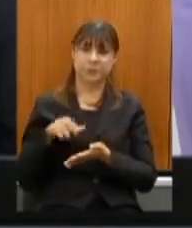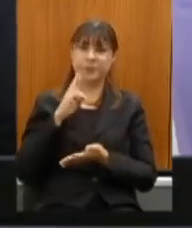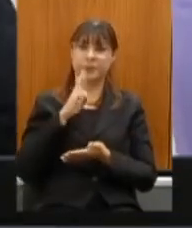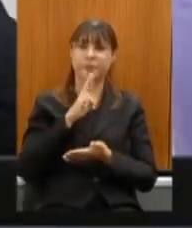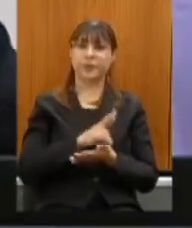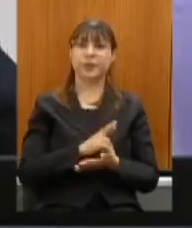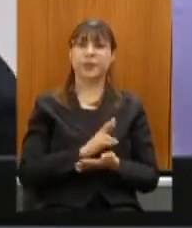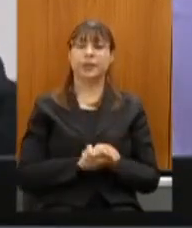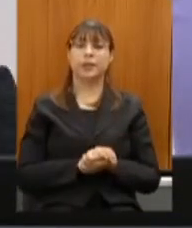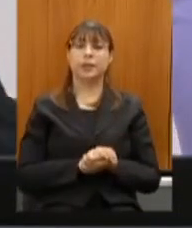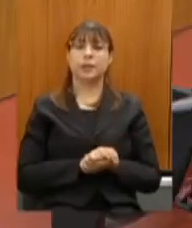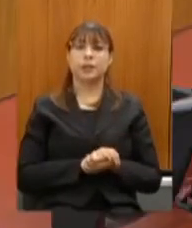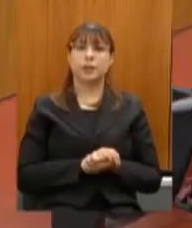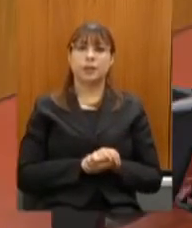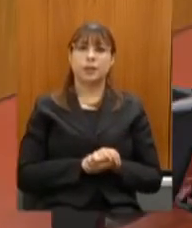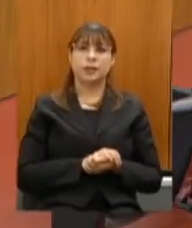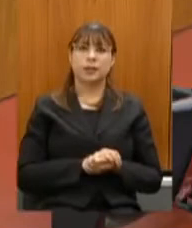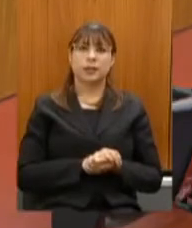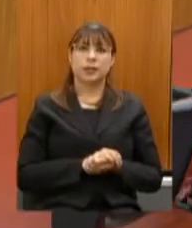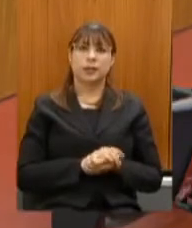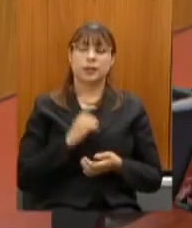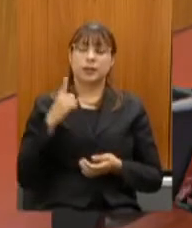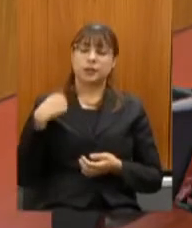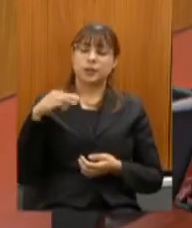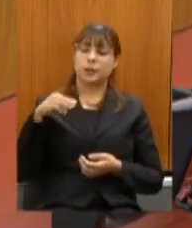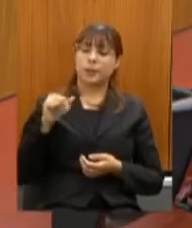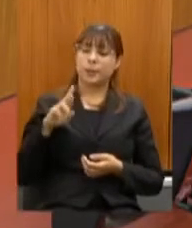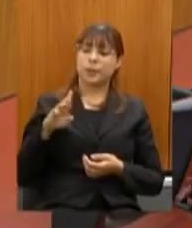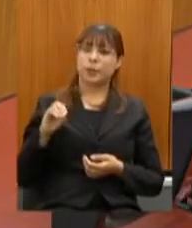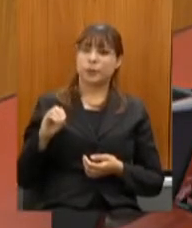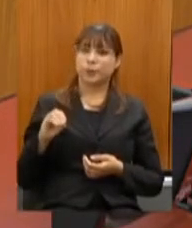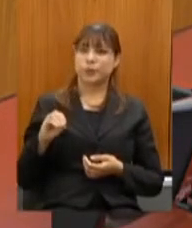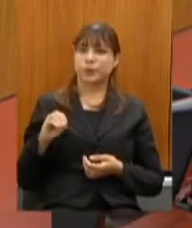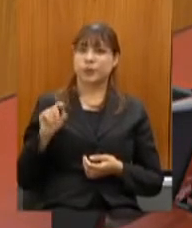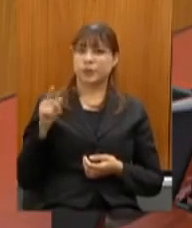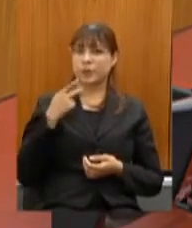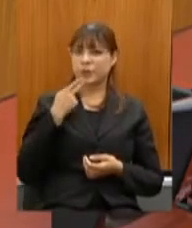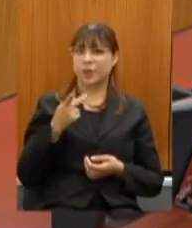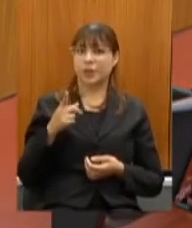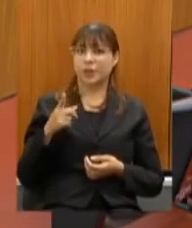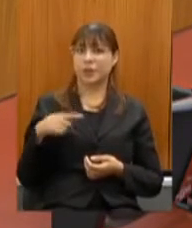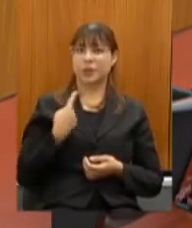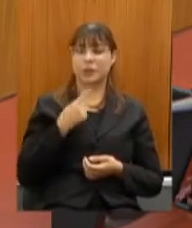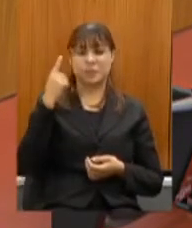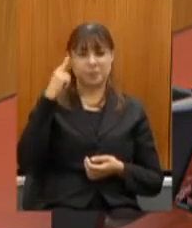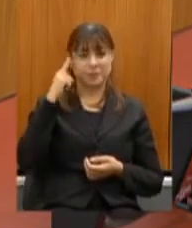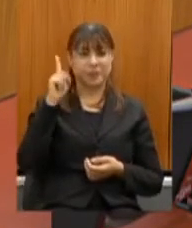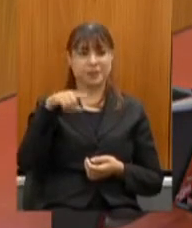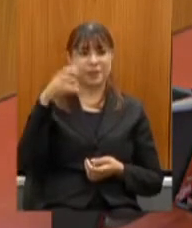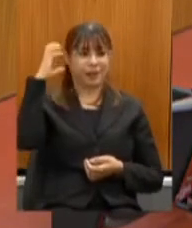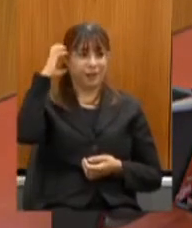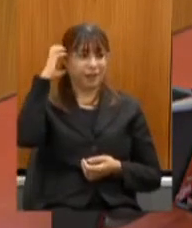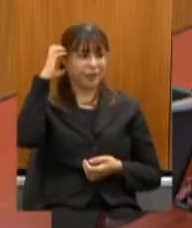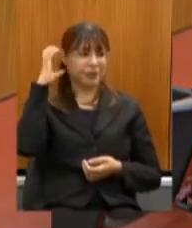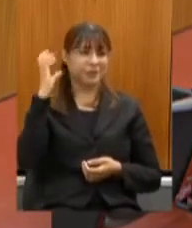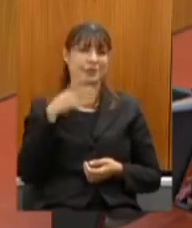secretário Leonas deputado Mauro Tramonte quando ele fala a gente pensa que a gente está escutando o rádio né